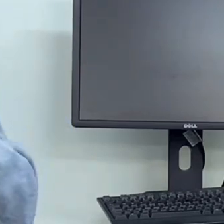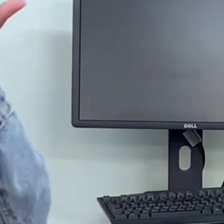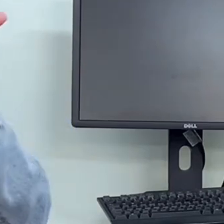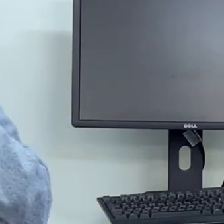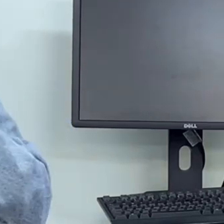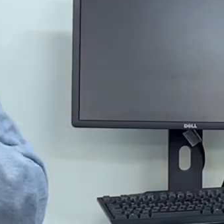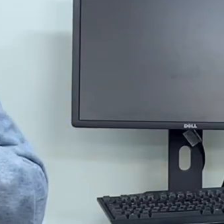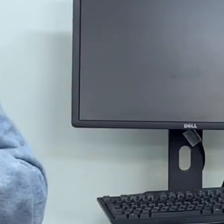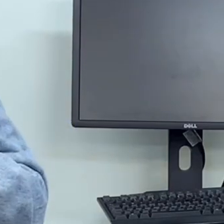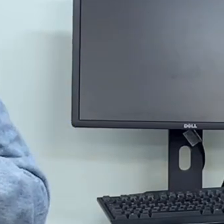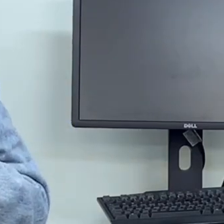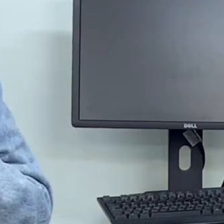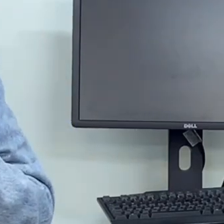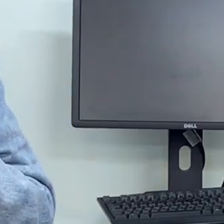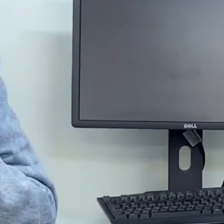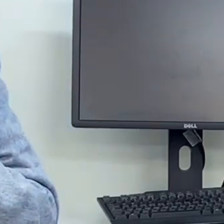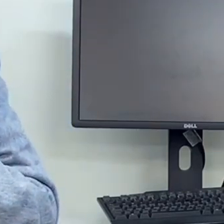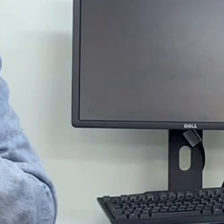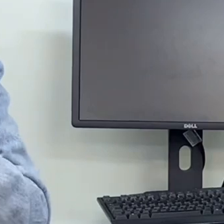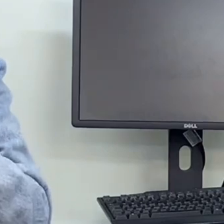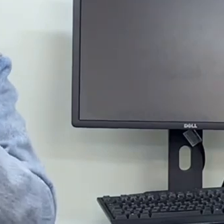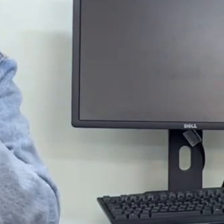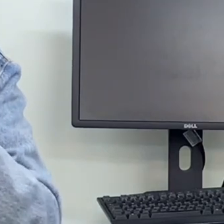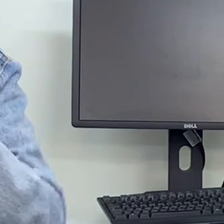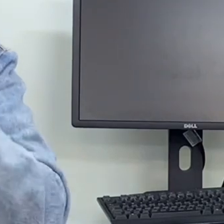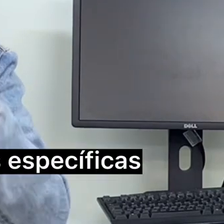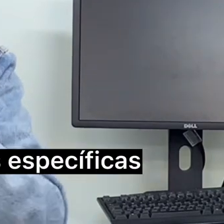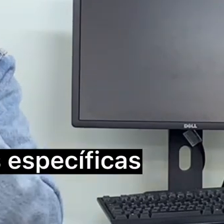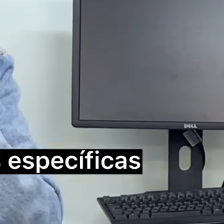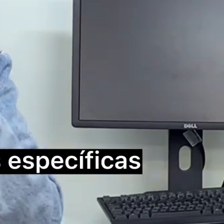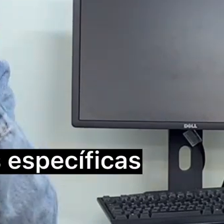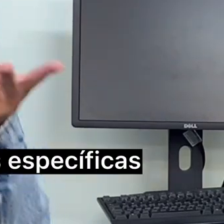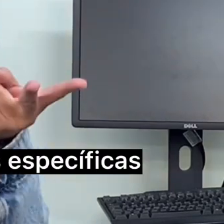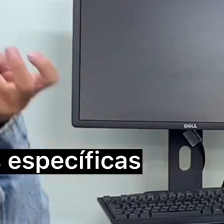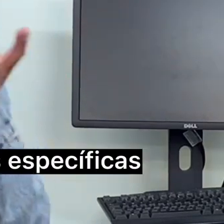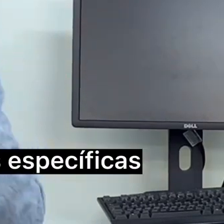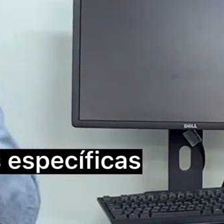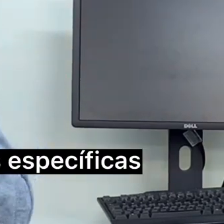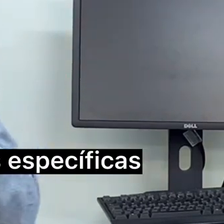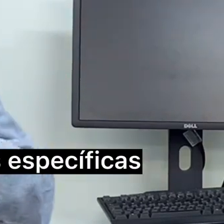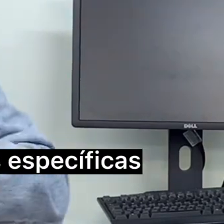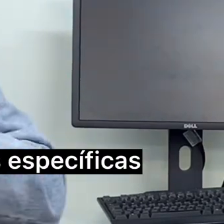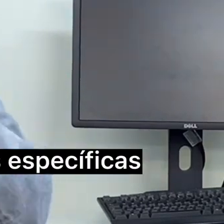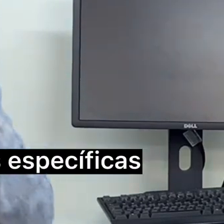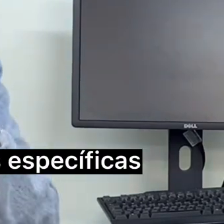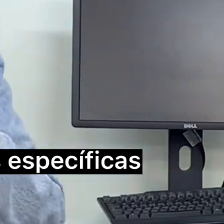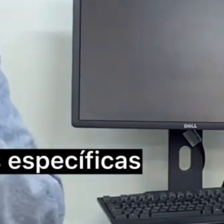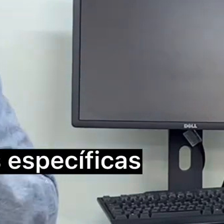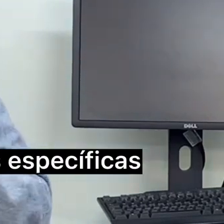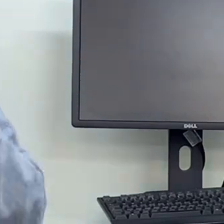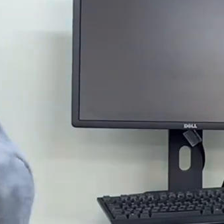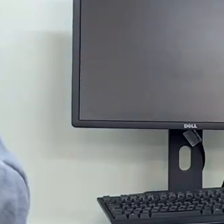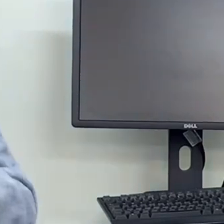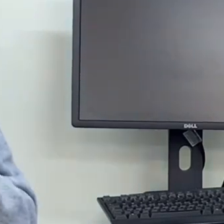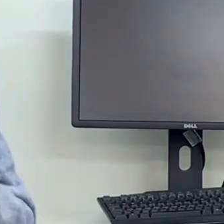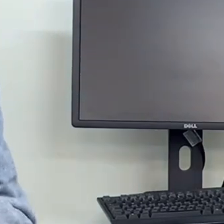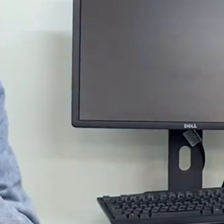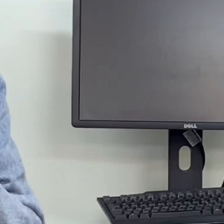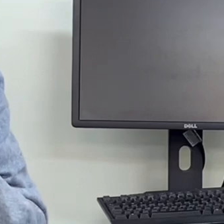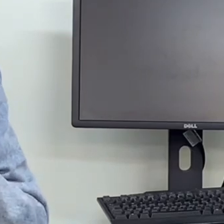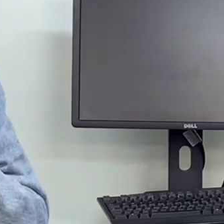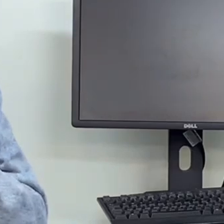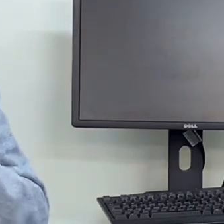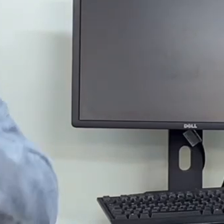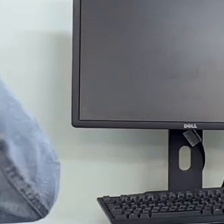Nós observamos que houve a necessidade de pensar em atividades específicas, né? Para que eles